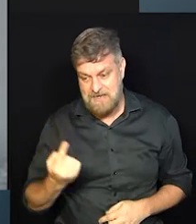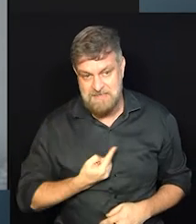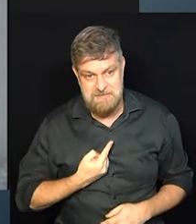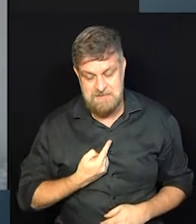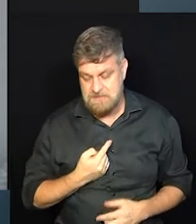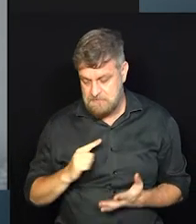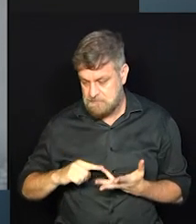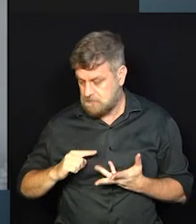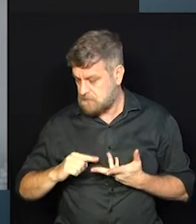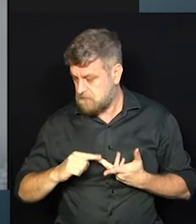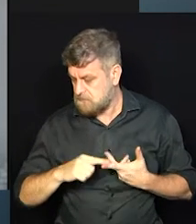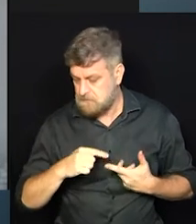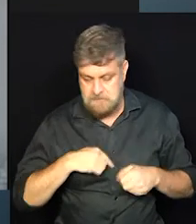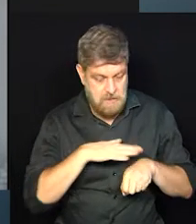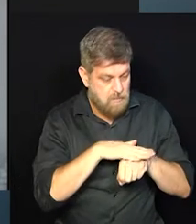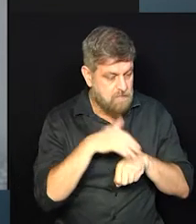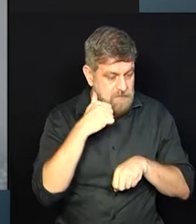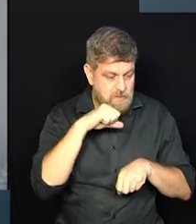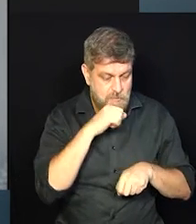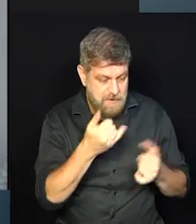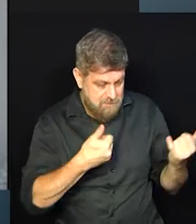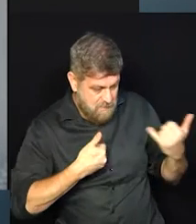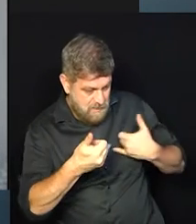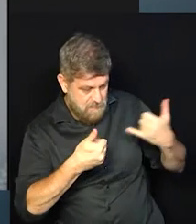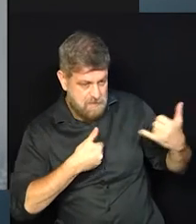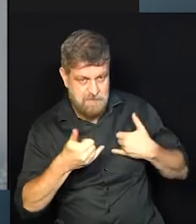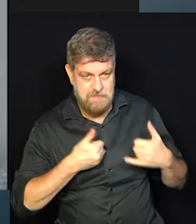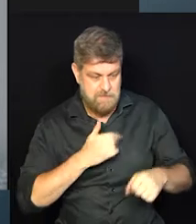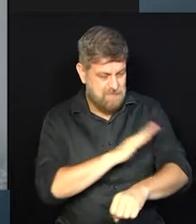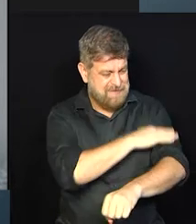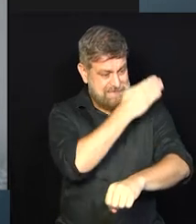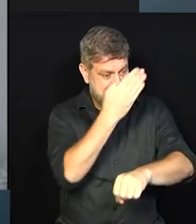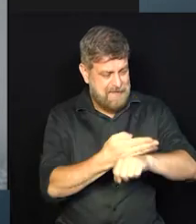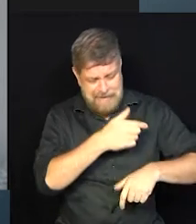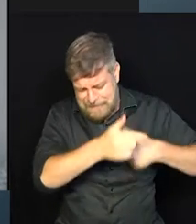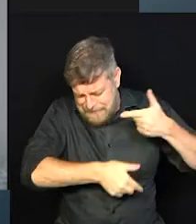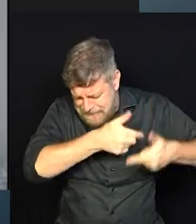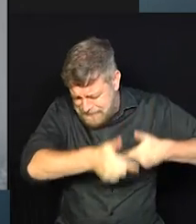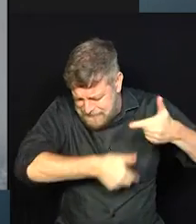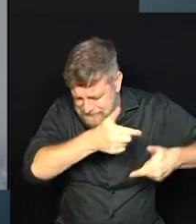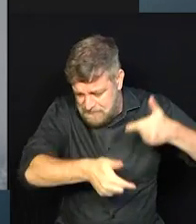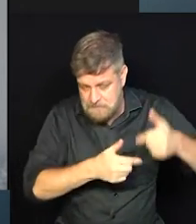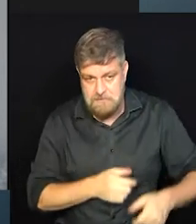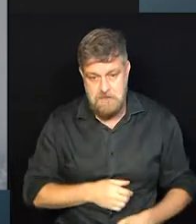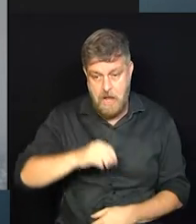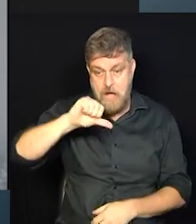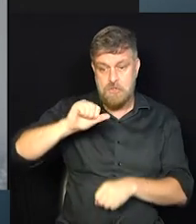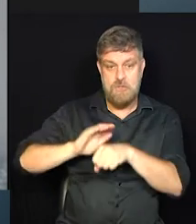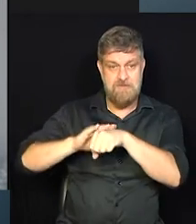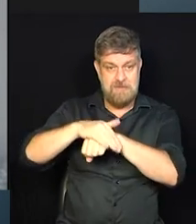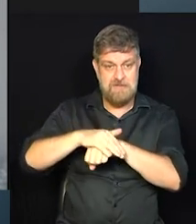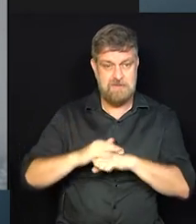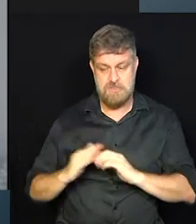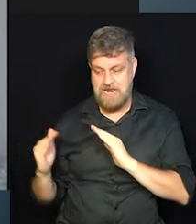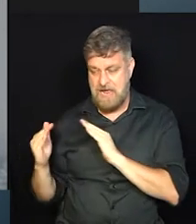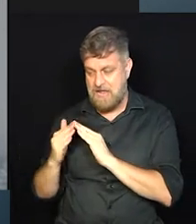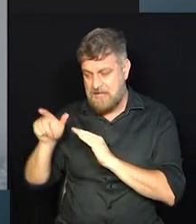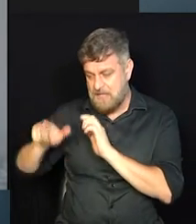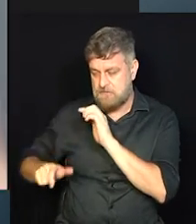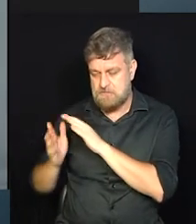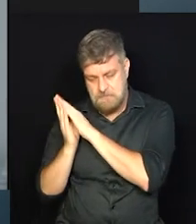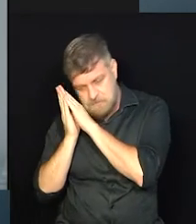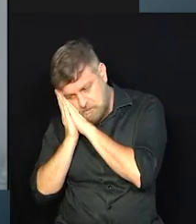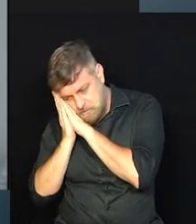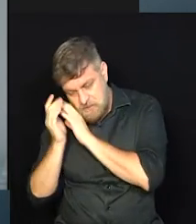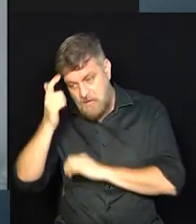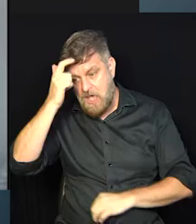gente tem que conciliar tudo. Às vezes, eu converso com mães que falam para mim assim, olha, o dia inteiro eu trabalho, chega nove horas da noite e a casa, todo mundo dormiu aí